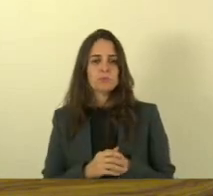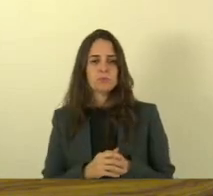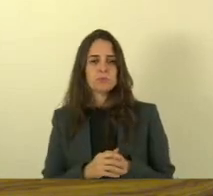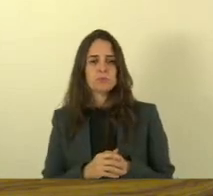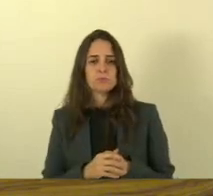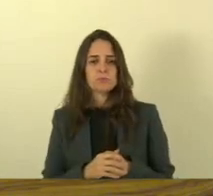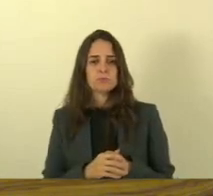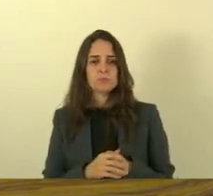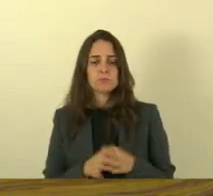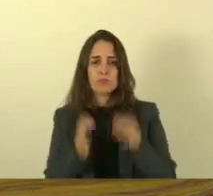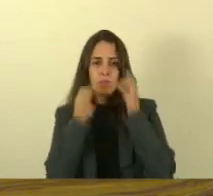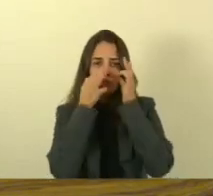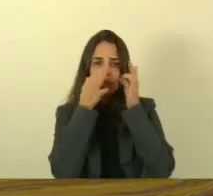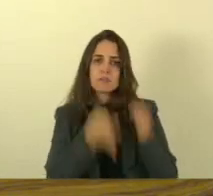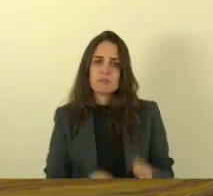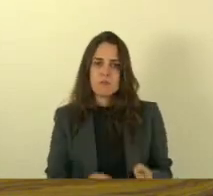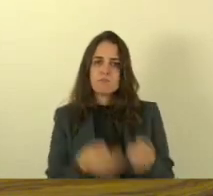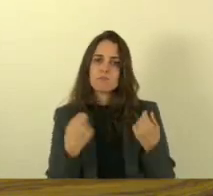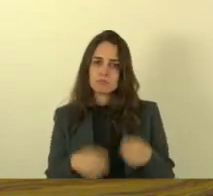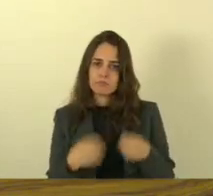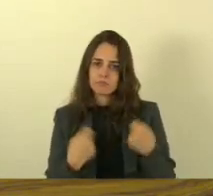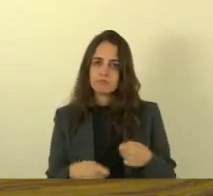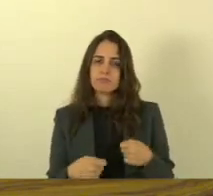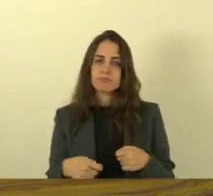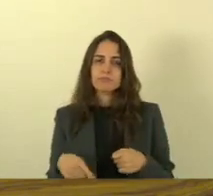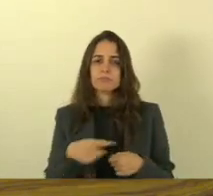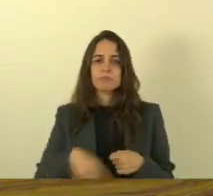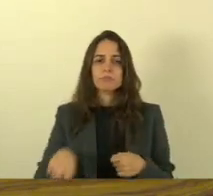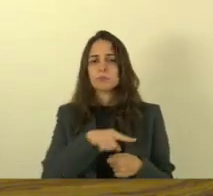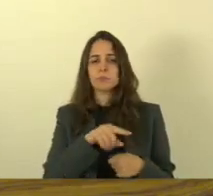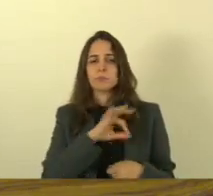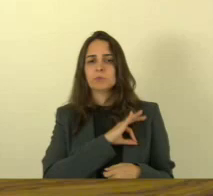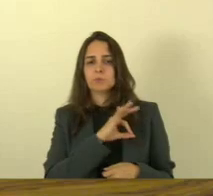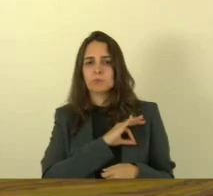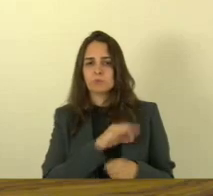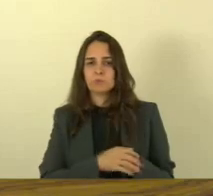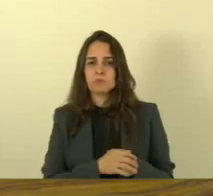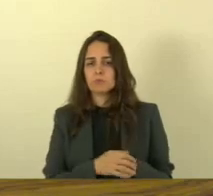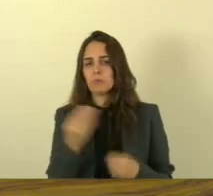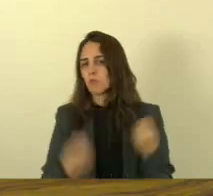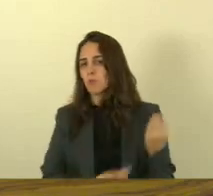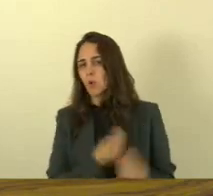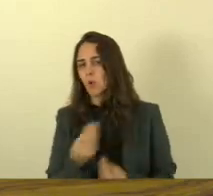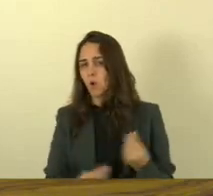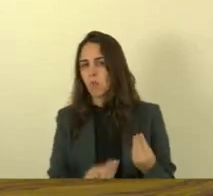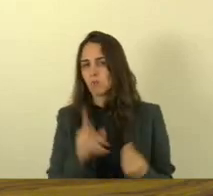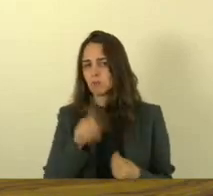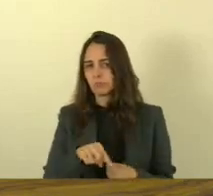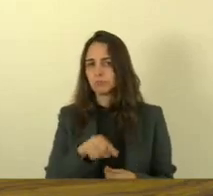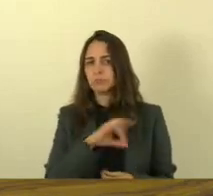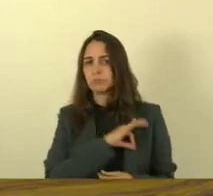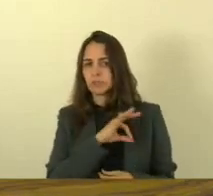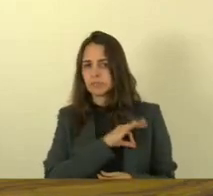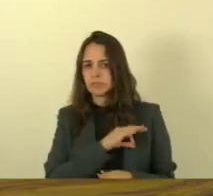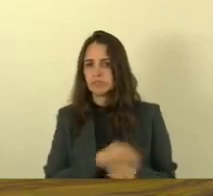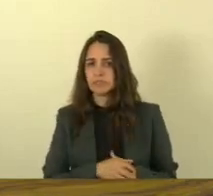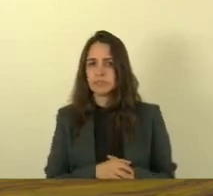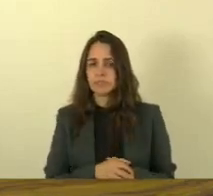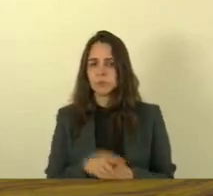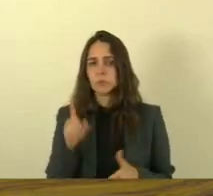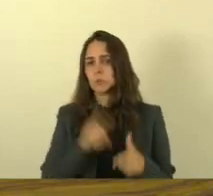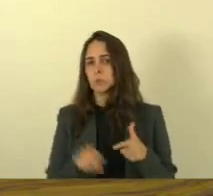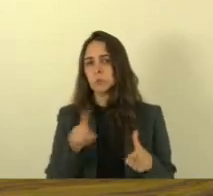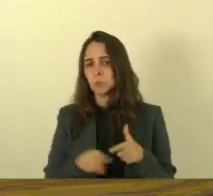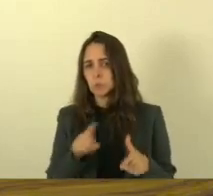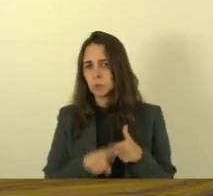melhor para a situação de nossas polícias como estão esses policiais o problema que eles estão